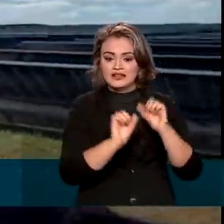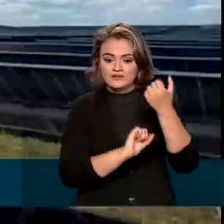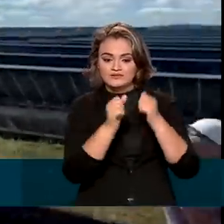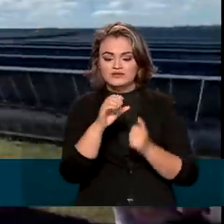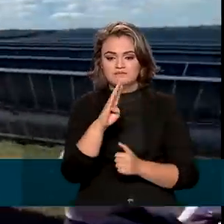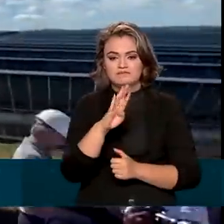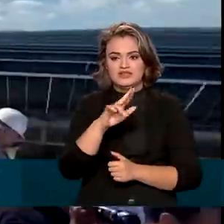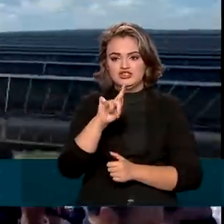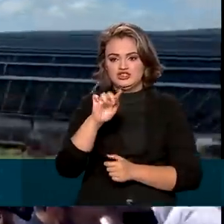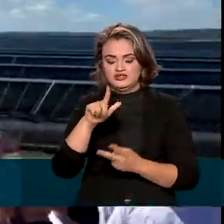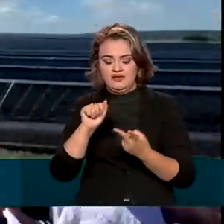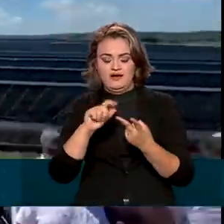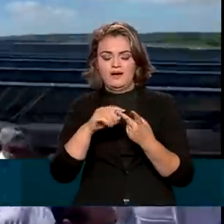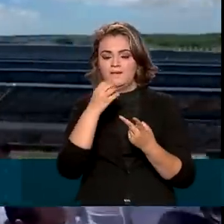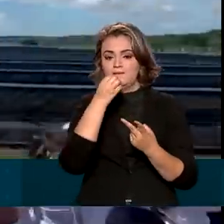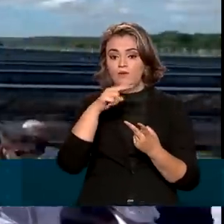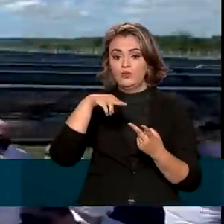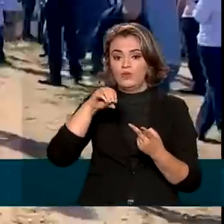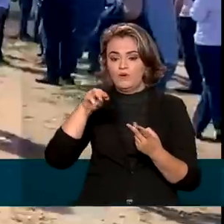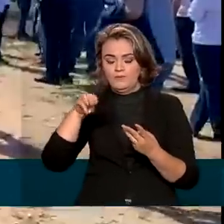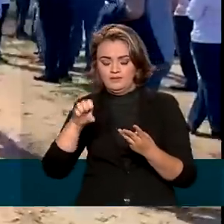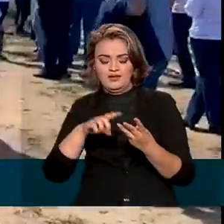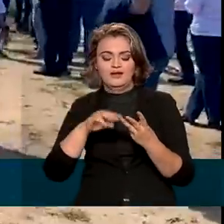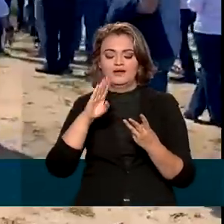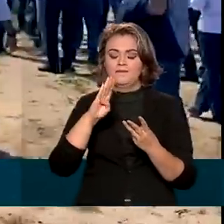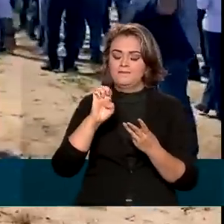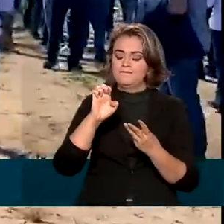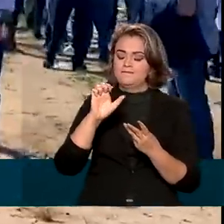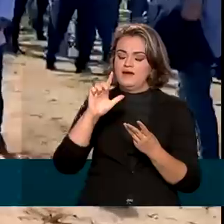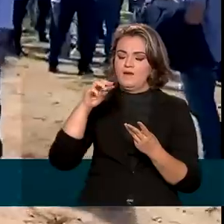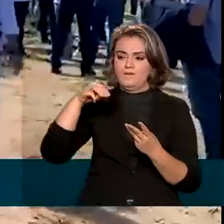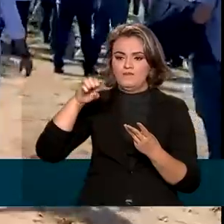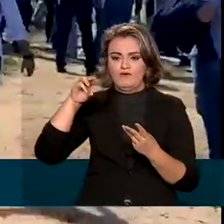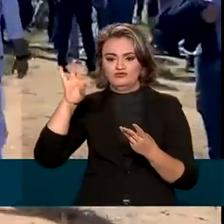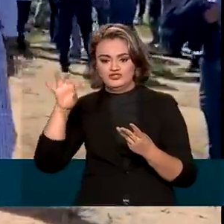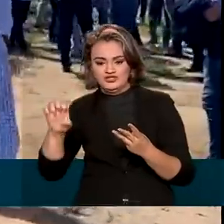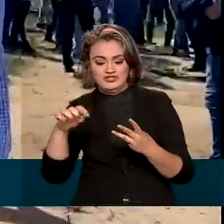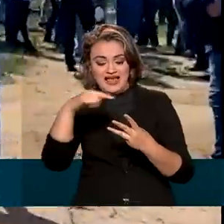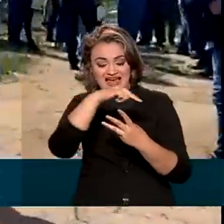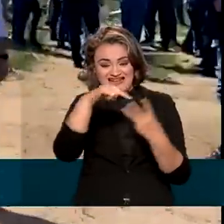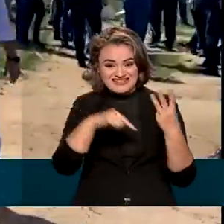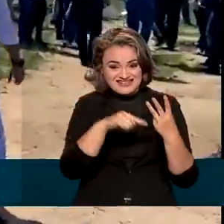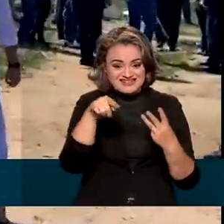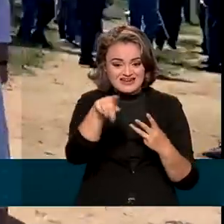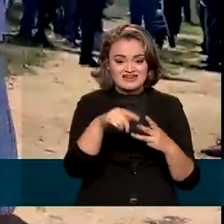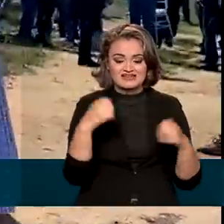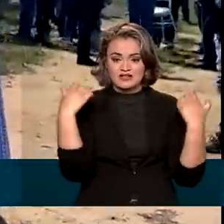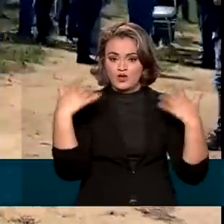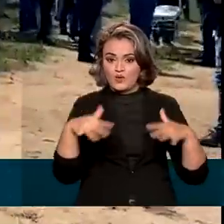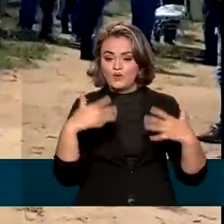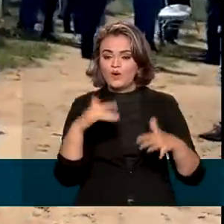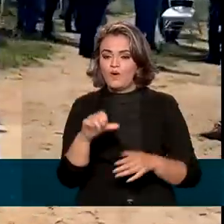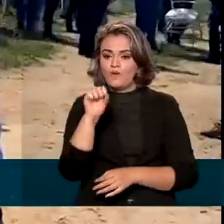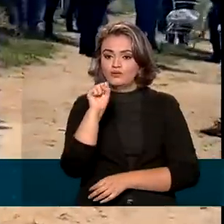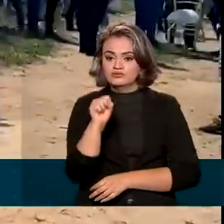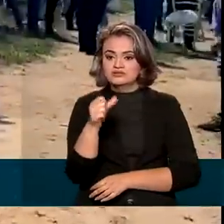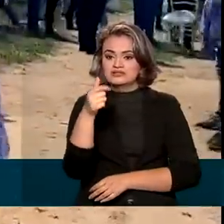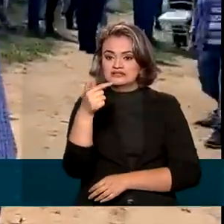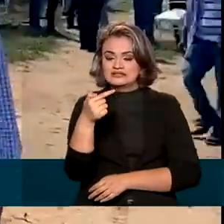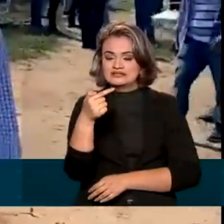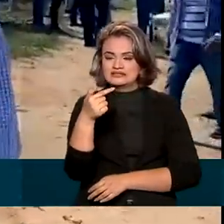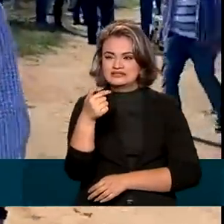Brígida, Bom Nome e Belmonte. Juntas, elas possuem uma potência instalada de 810